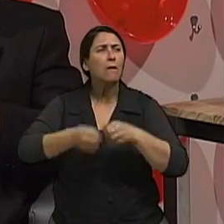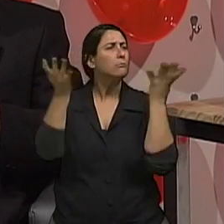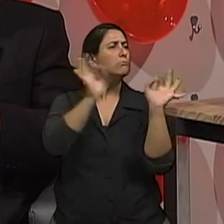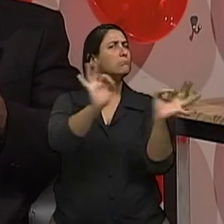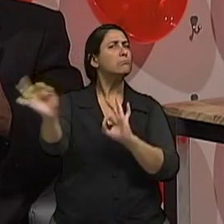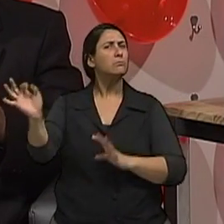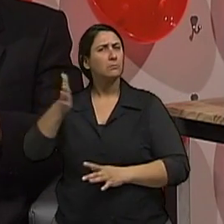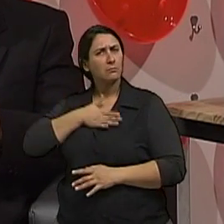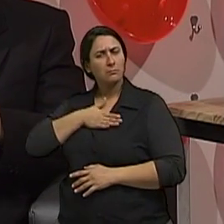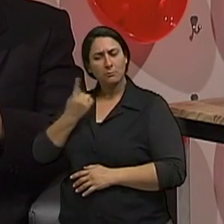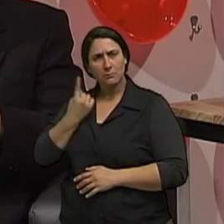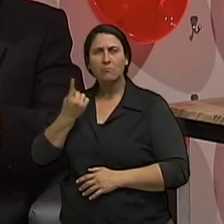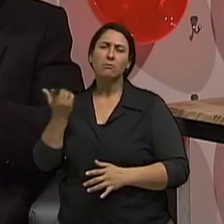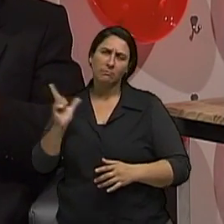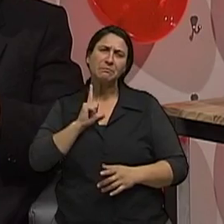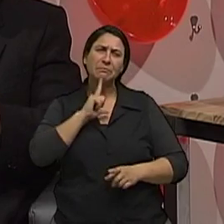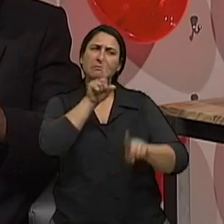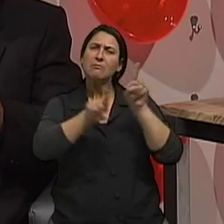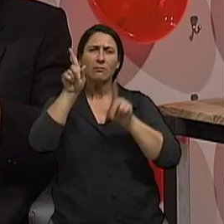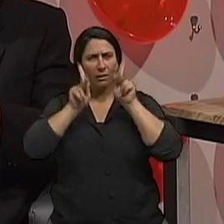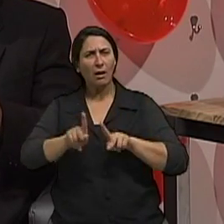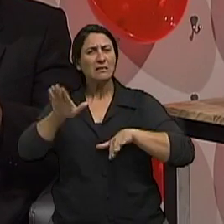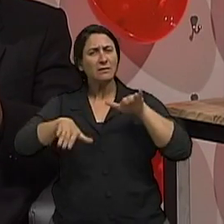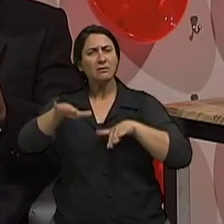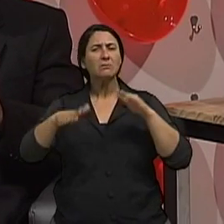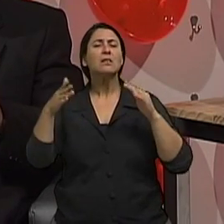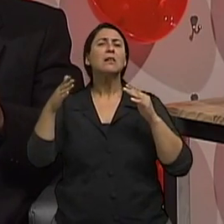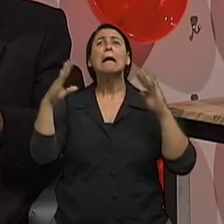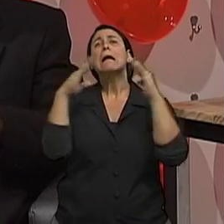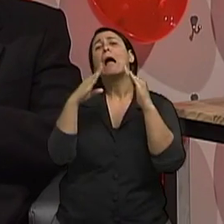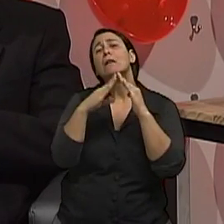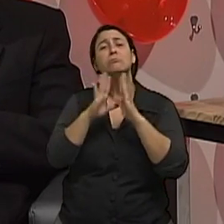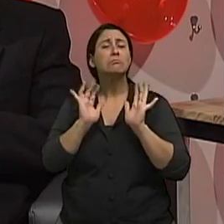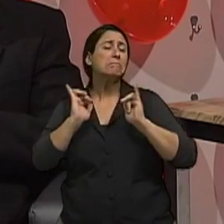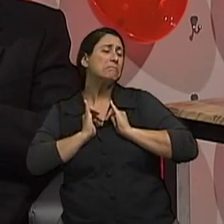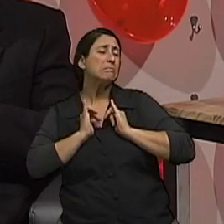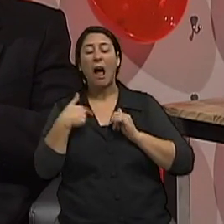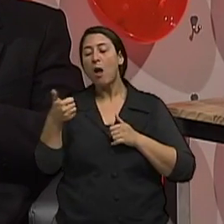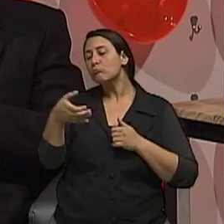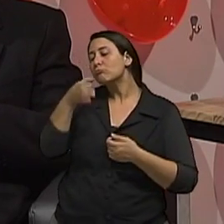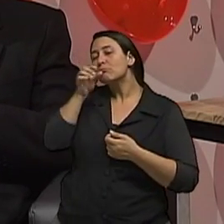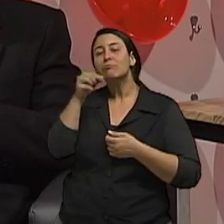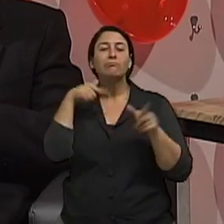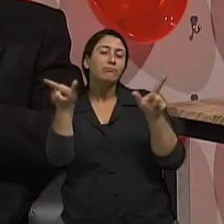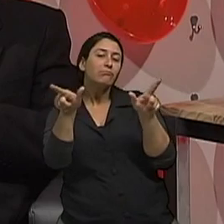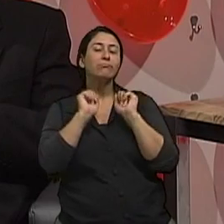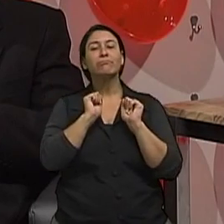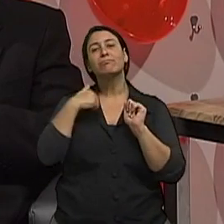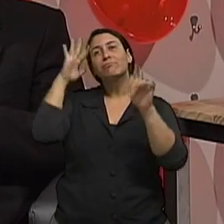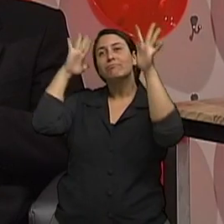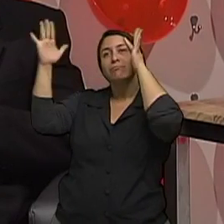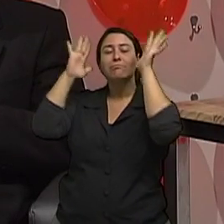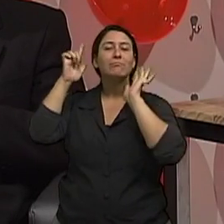sozinho, eventualmente o indivíduo está assistindo um jogo sozinho, está tomando sua cervejinha. Isso não necessariamente caracteriza, mas o álcool,